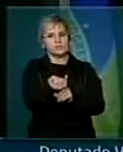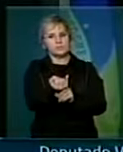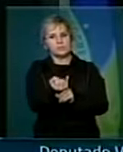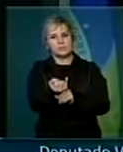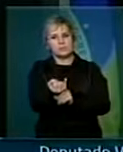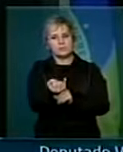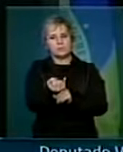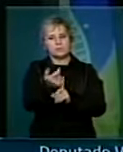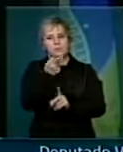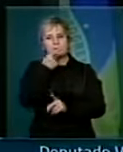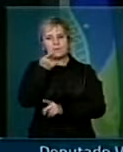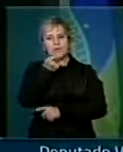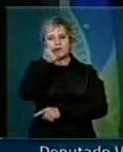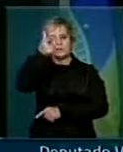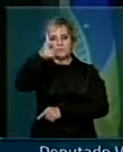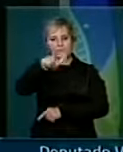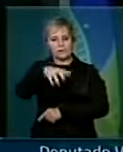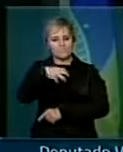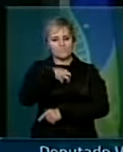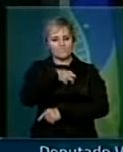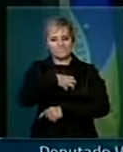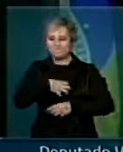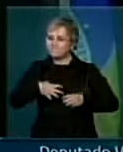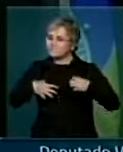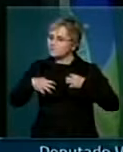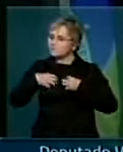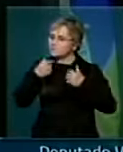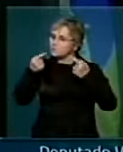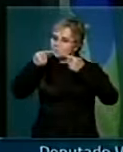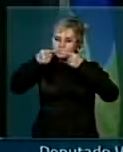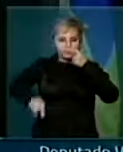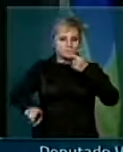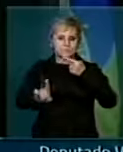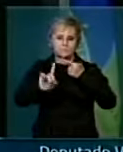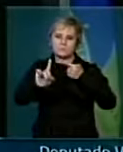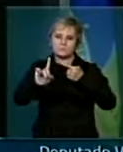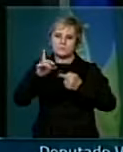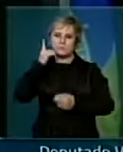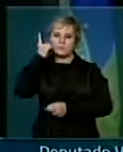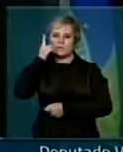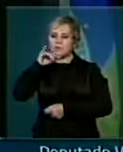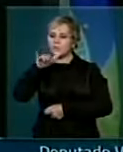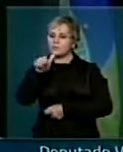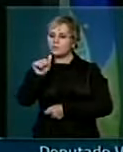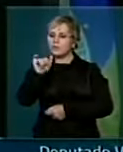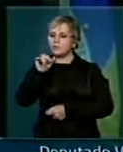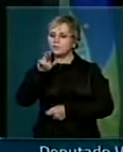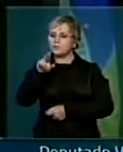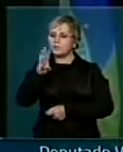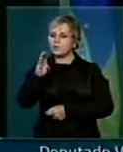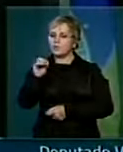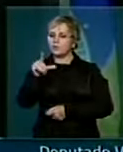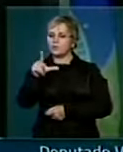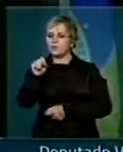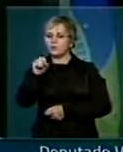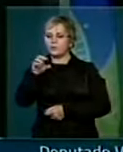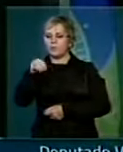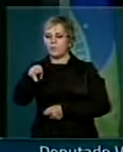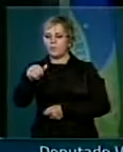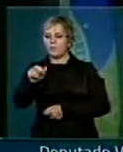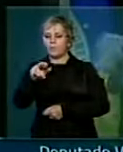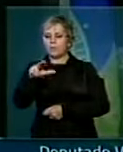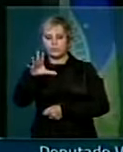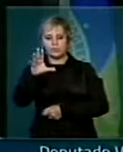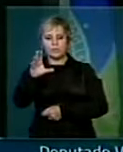aqui reafirmar a minha profunda discordância, tanto com o deputado Jair Bolsonaro, que eu jurei que não responderia